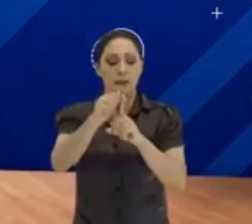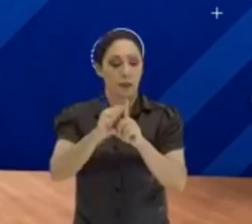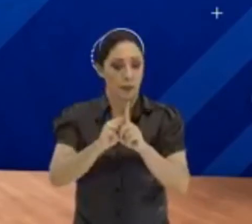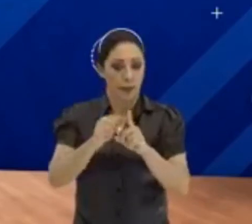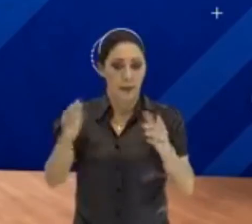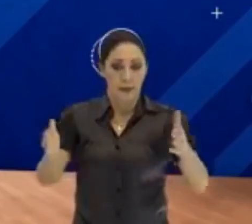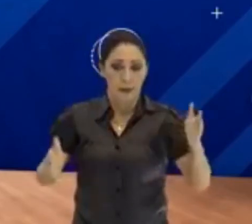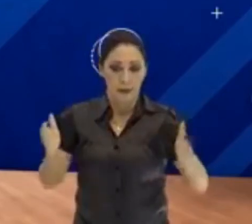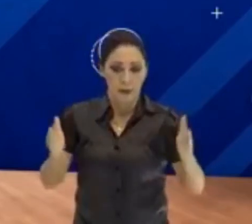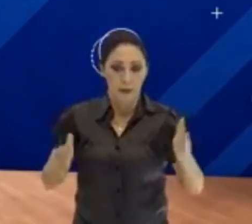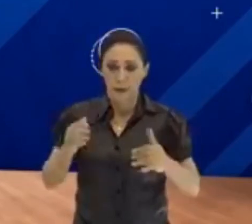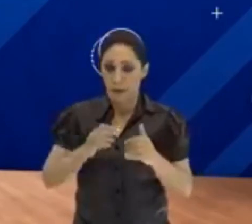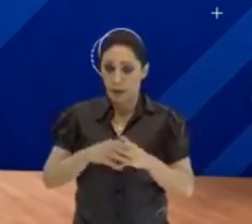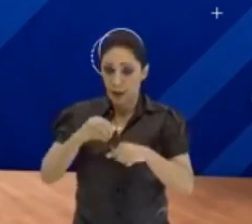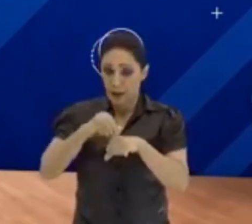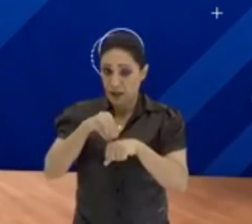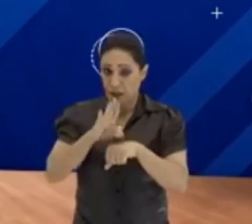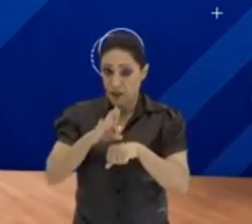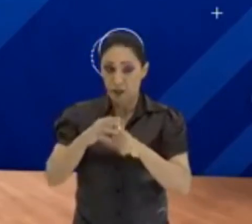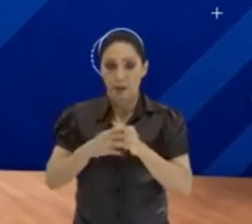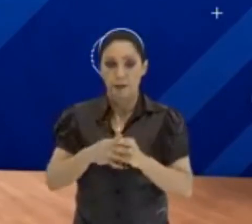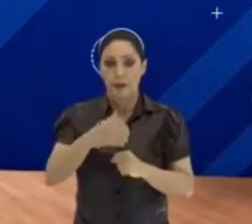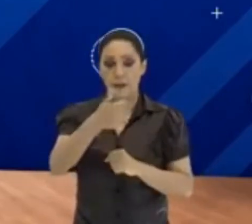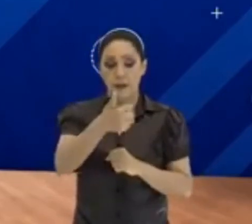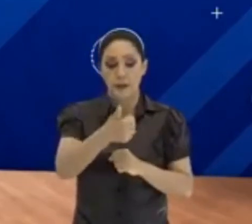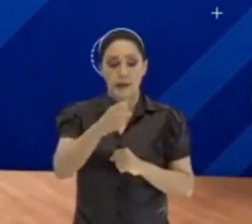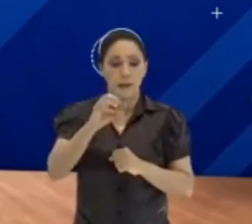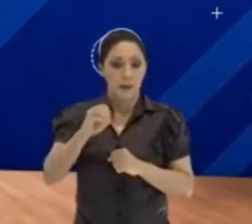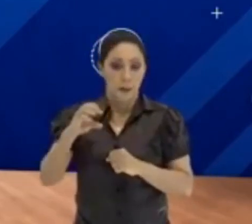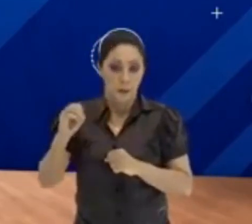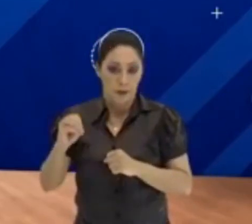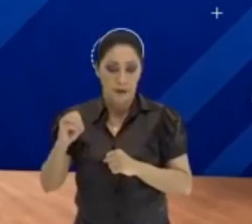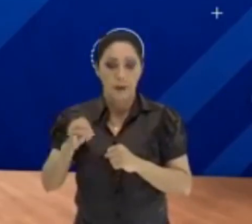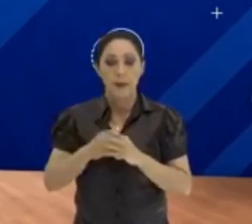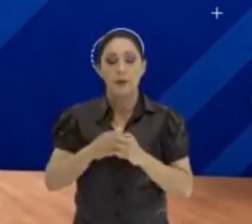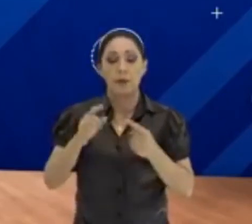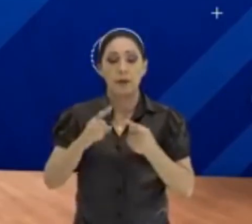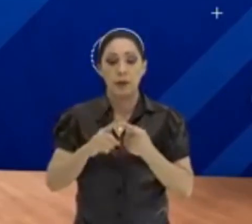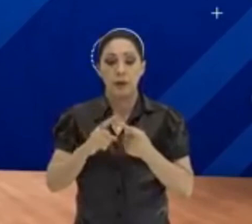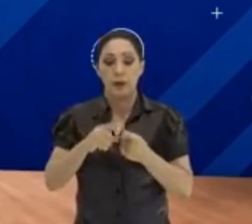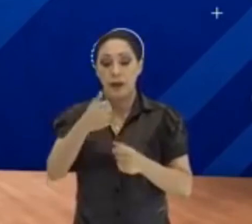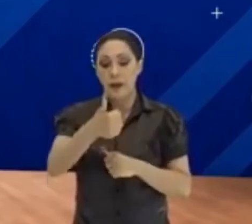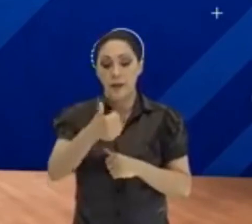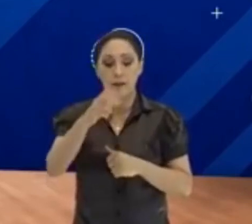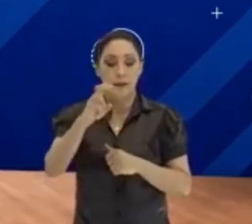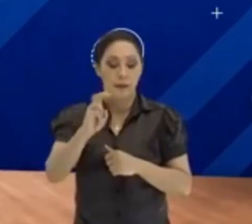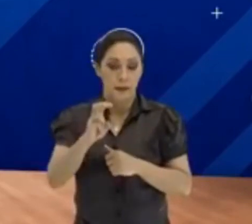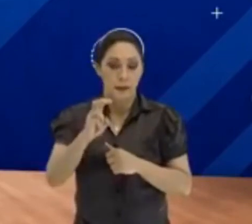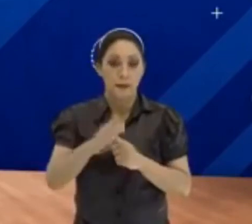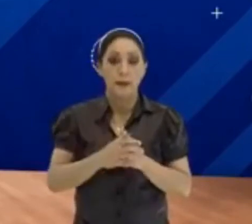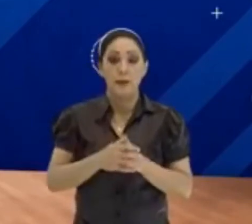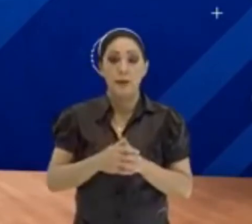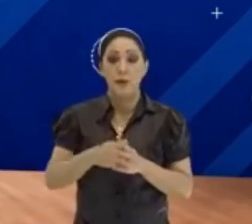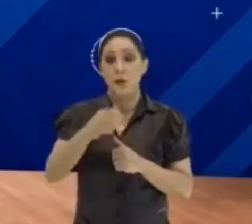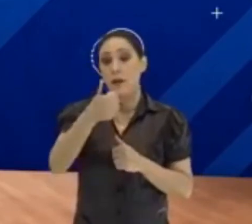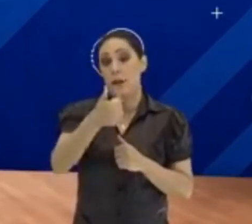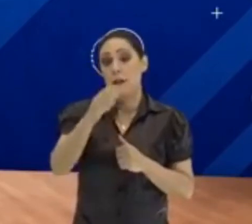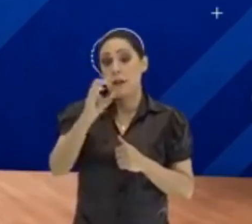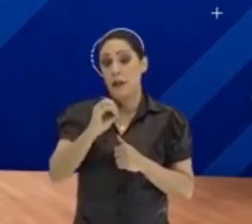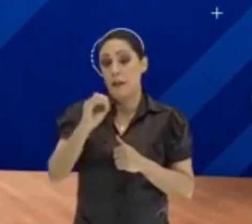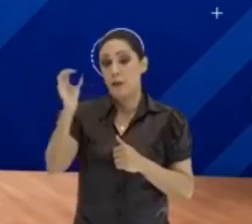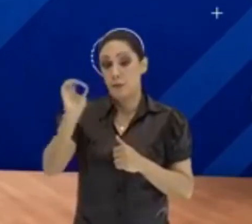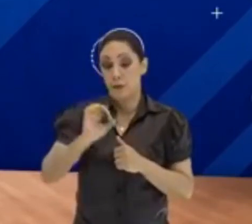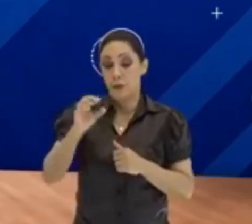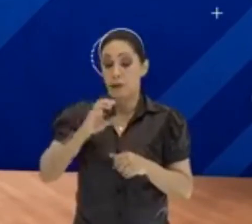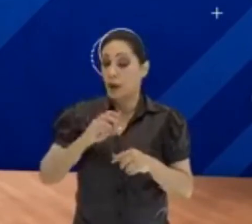15 mil? Naquela dica que eu te dei. 100% é 15 mil. 10% é 1.500. Tira o zero, hein?